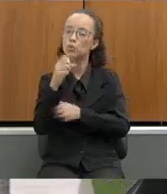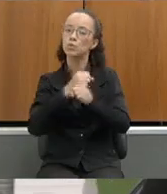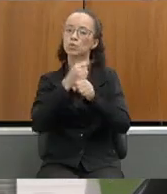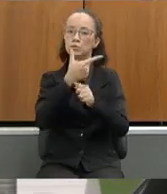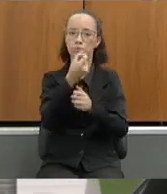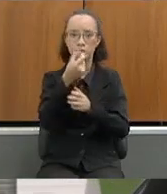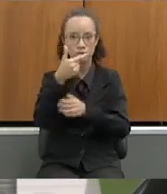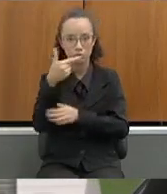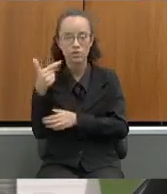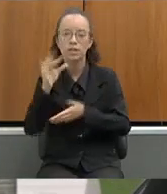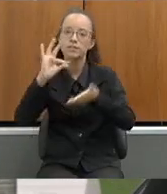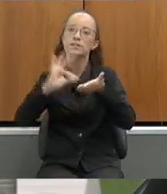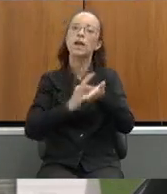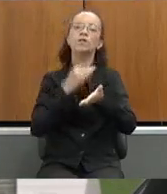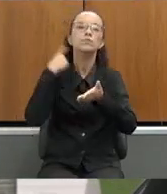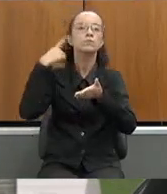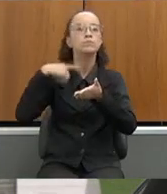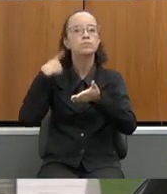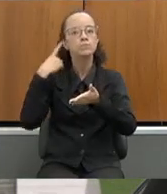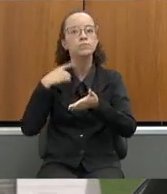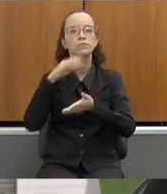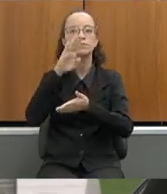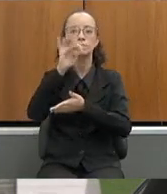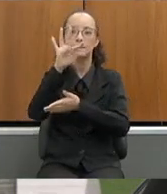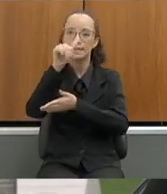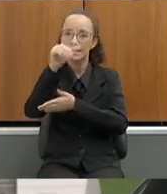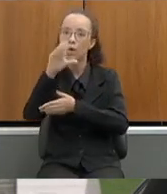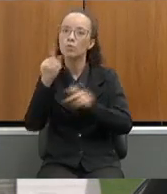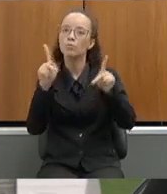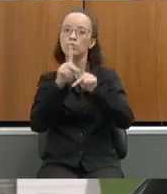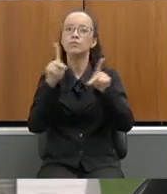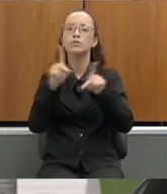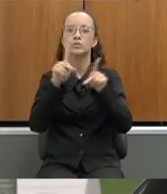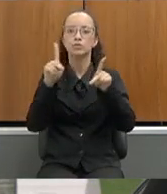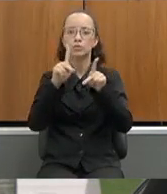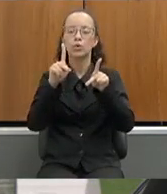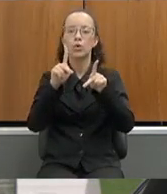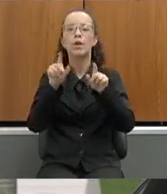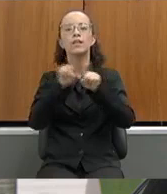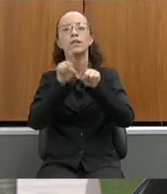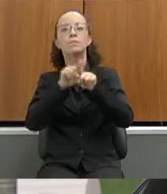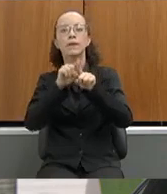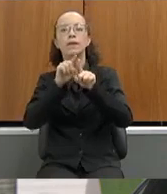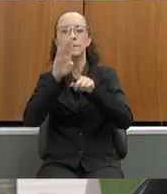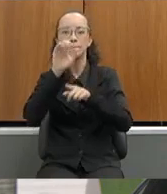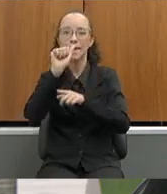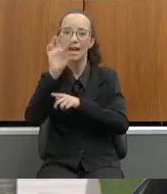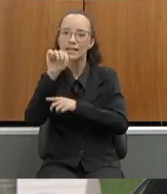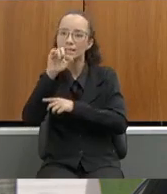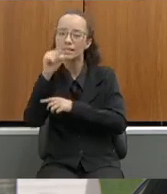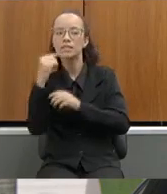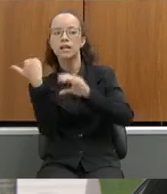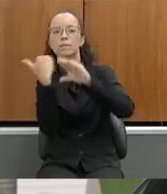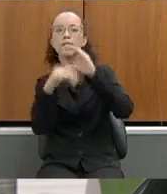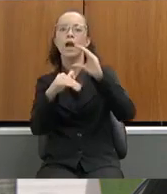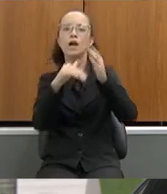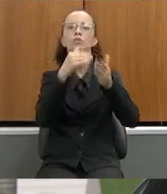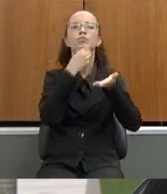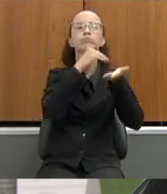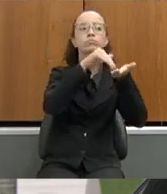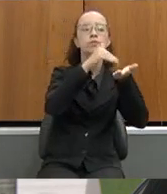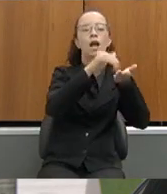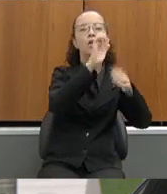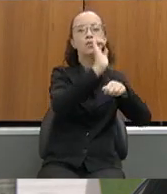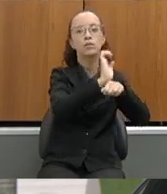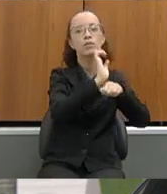assinado pelos deputados Betão professor Cleiton Beatriz Serqueira requer que seja encaminhada ao secretário de Estado da Educação